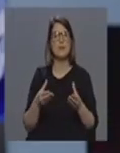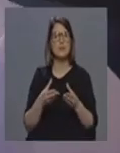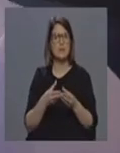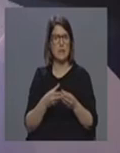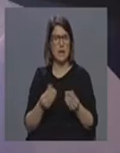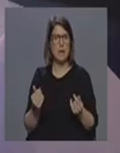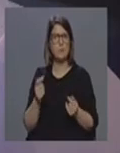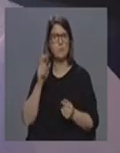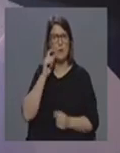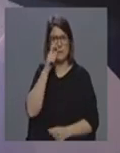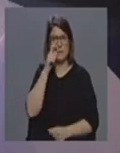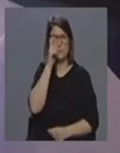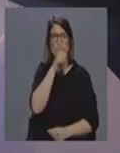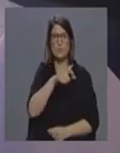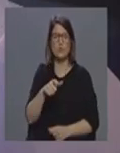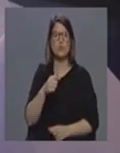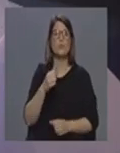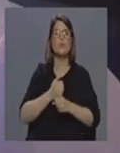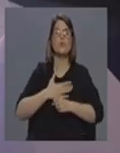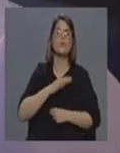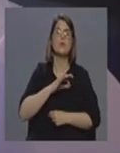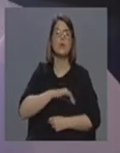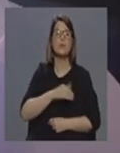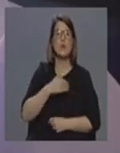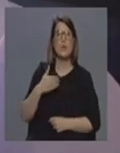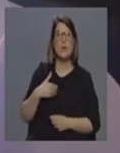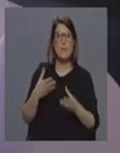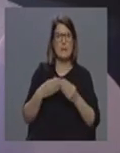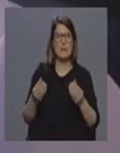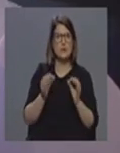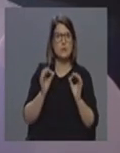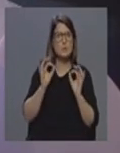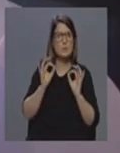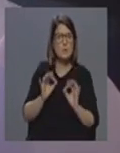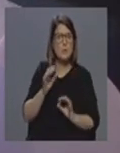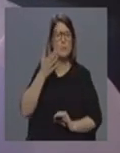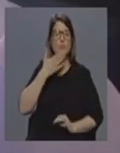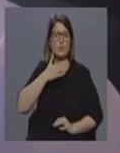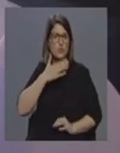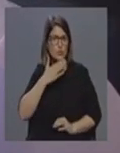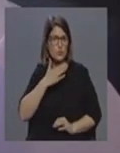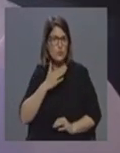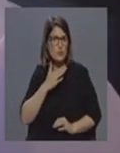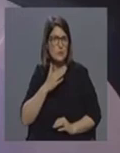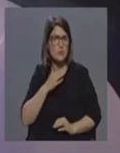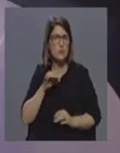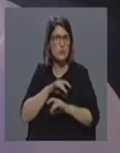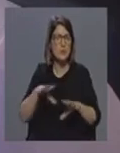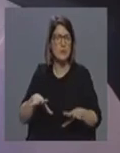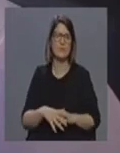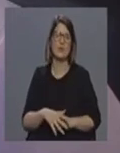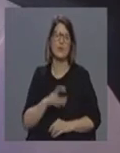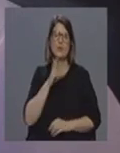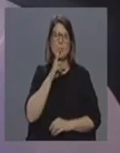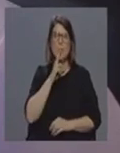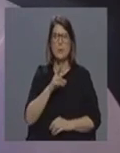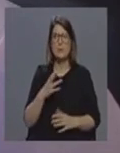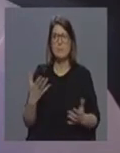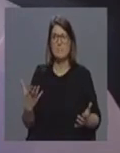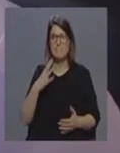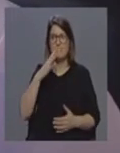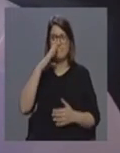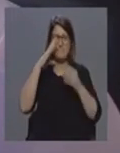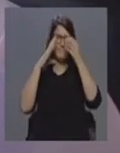individual dos profissionais de saúde há estoque suficiente em todas as unidades de saúde nos hospitais? Não lhe posso dizer que entanto existe estoque